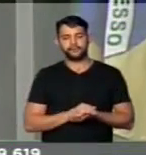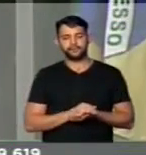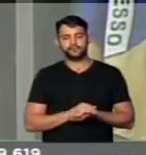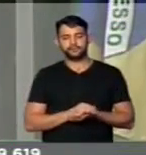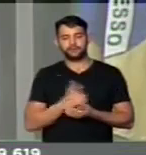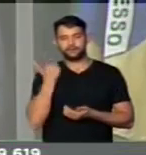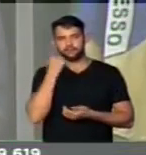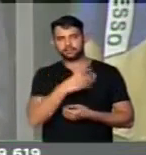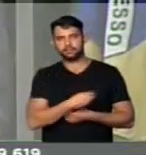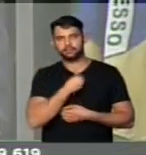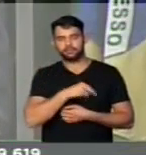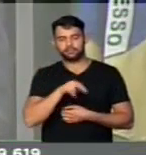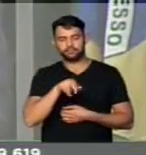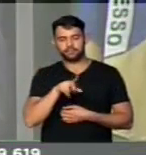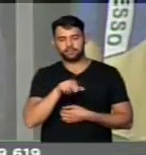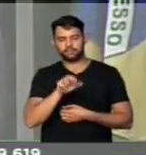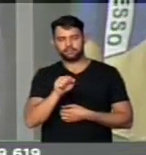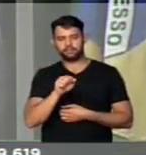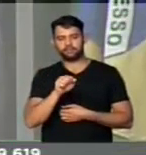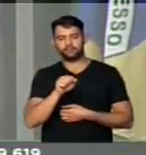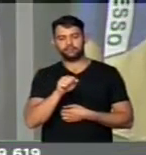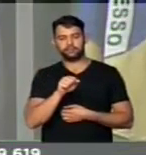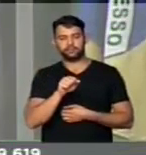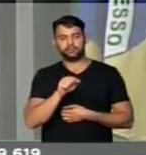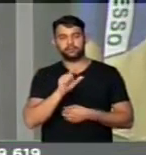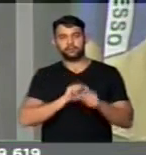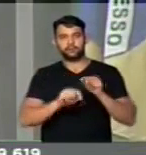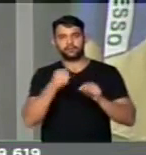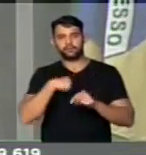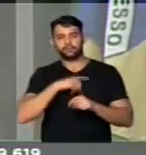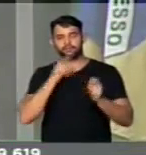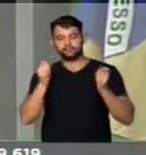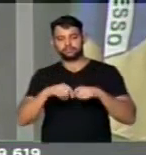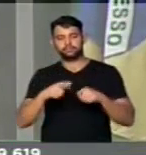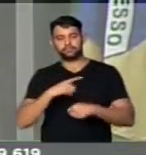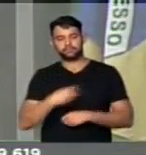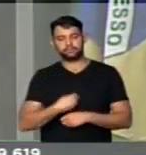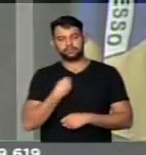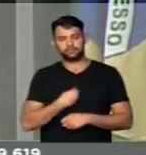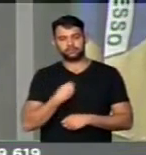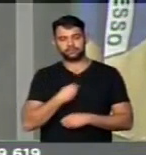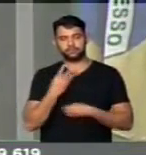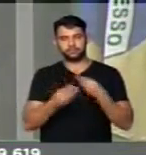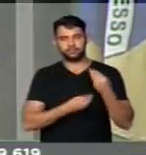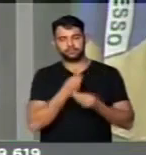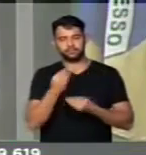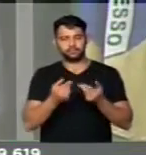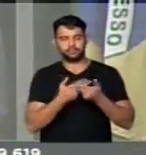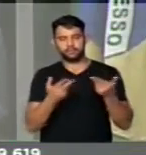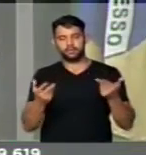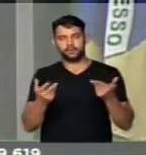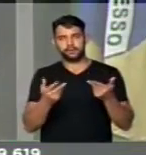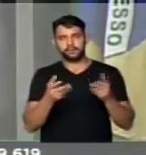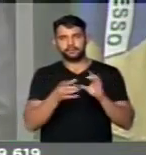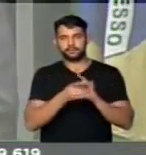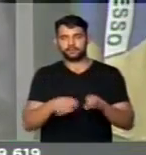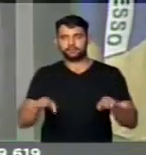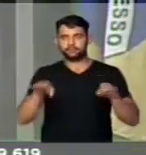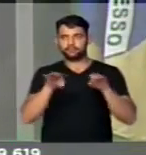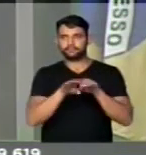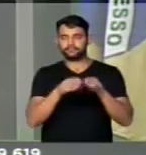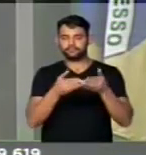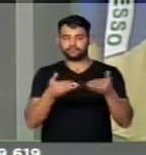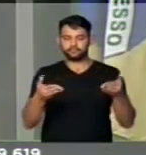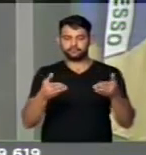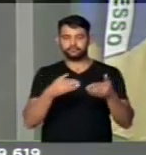as condições mínimas para que nós possamos, de forma democrática,